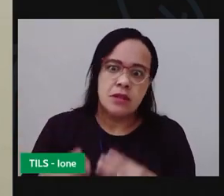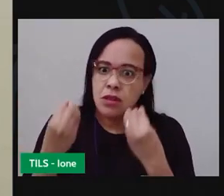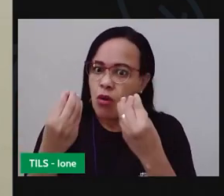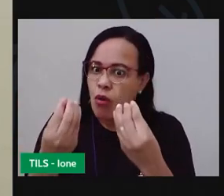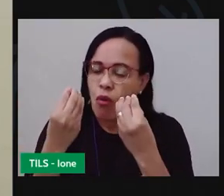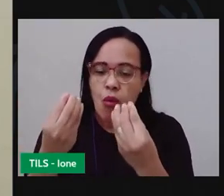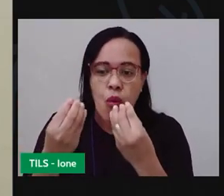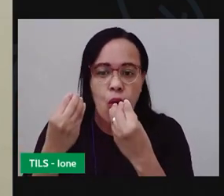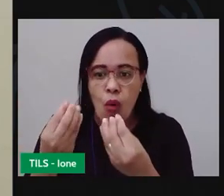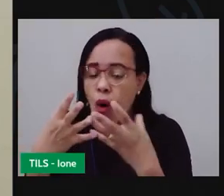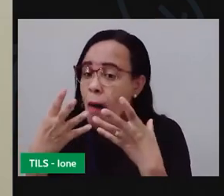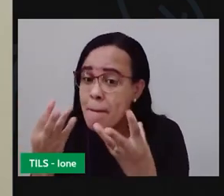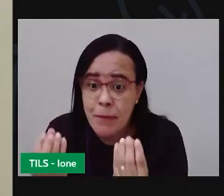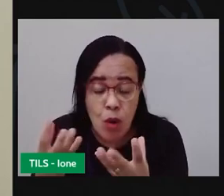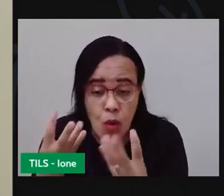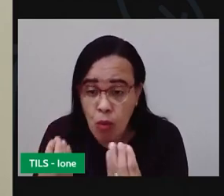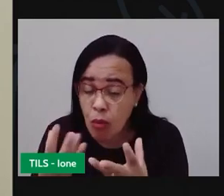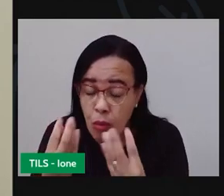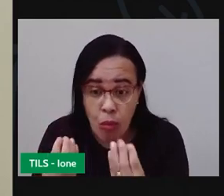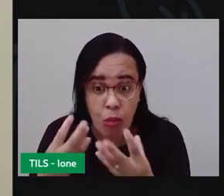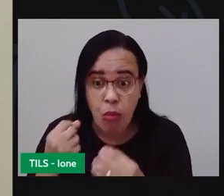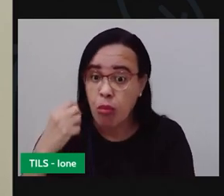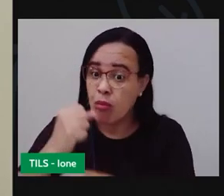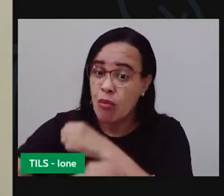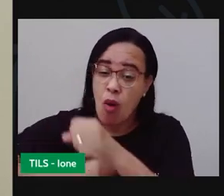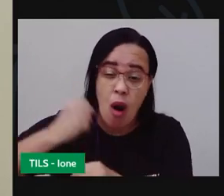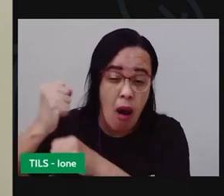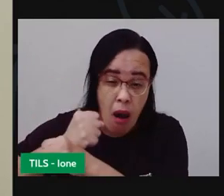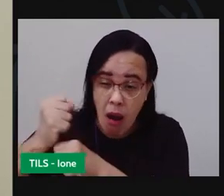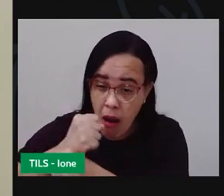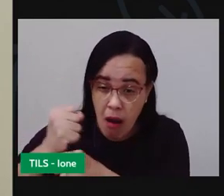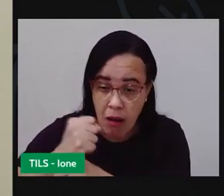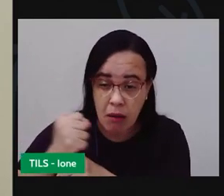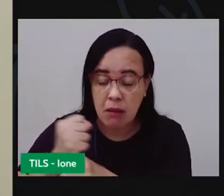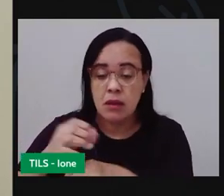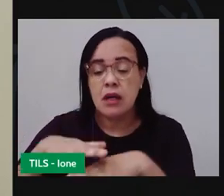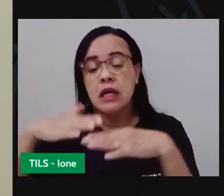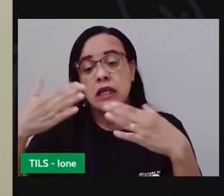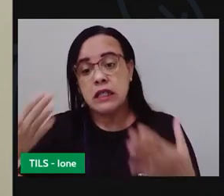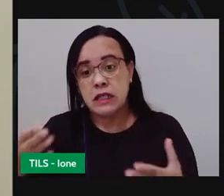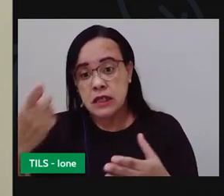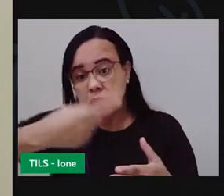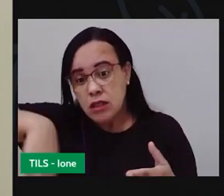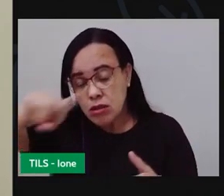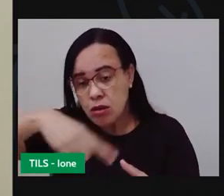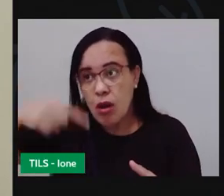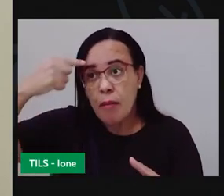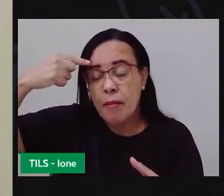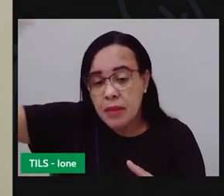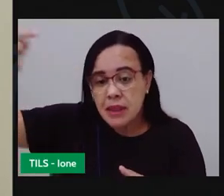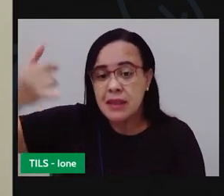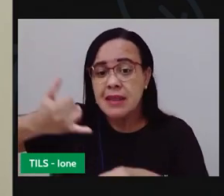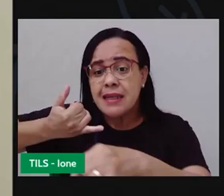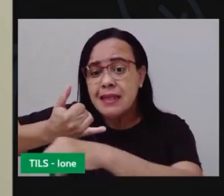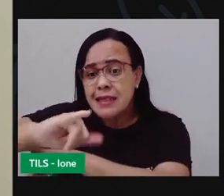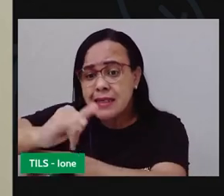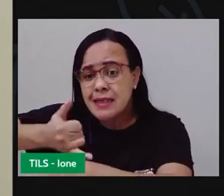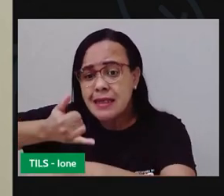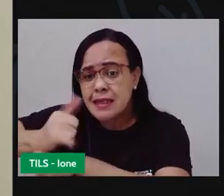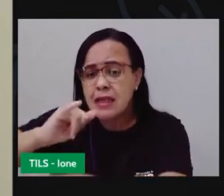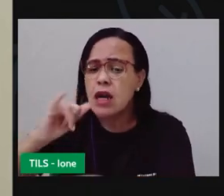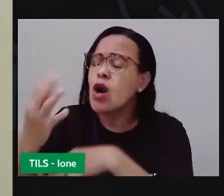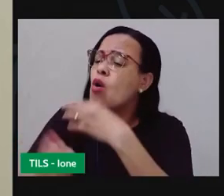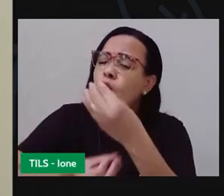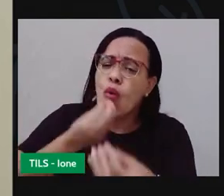a gente precisa pensar em estratégias para reutilizar esses materiais. Porque eles